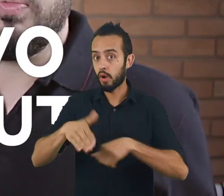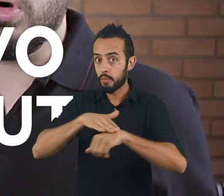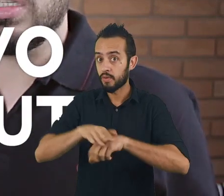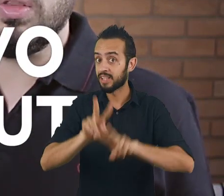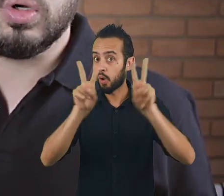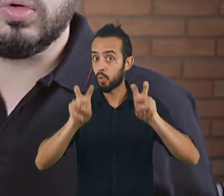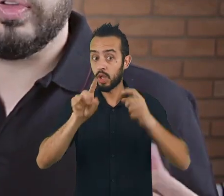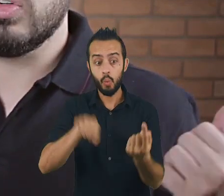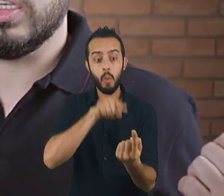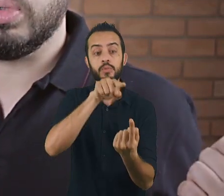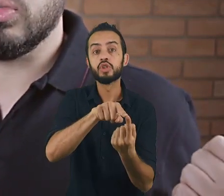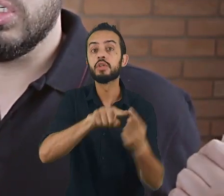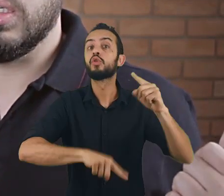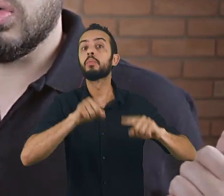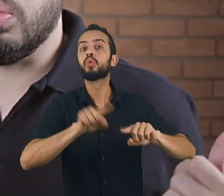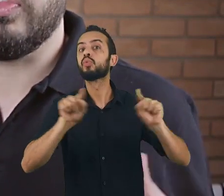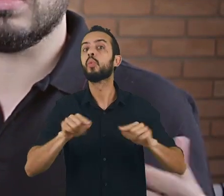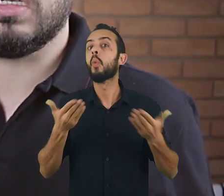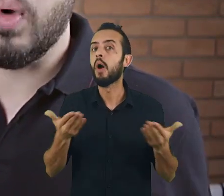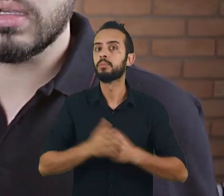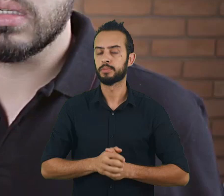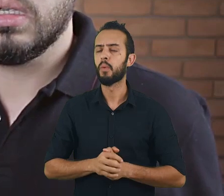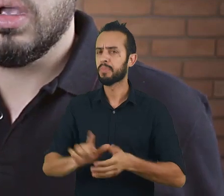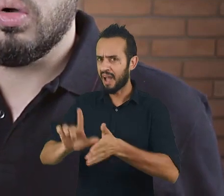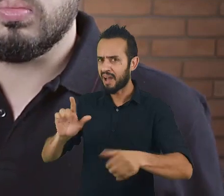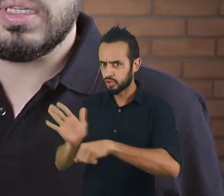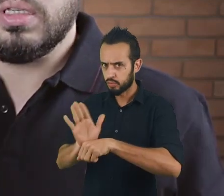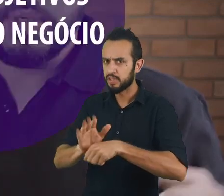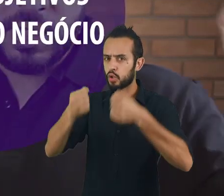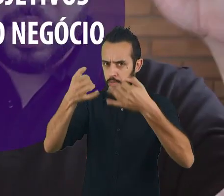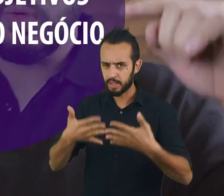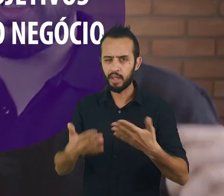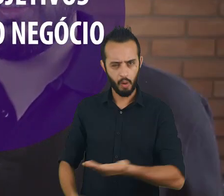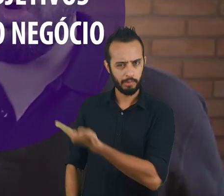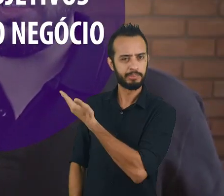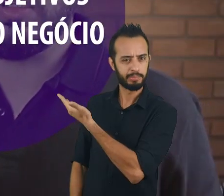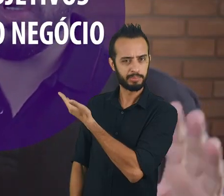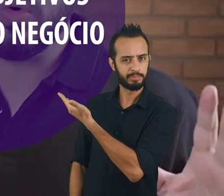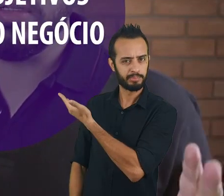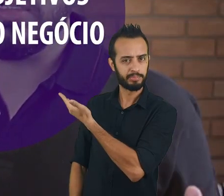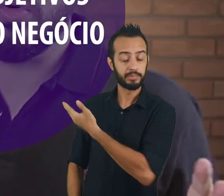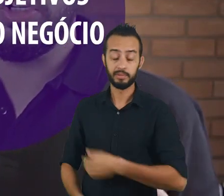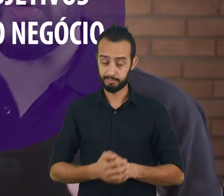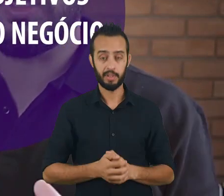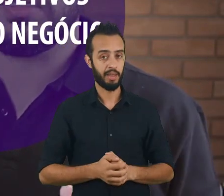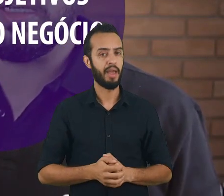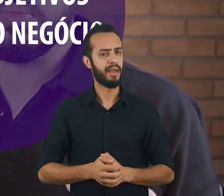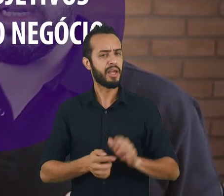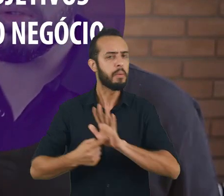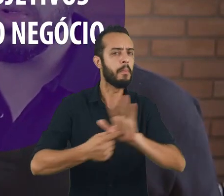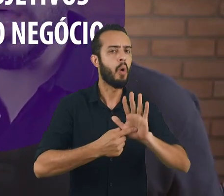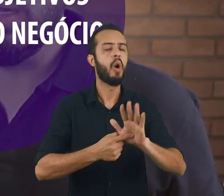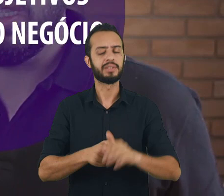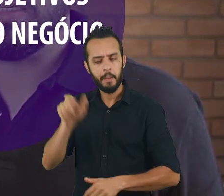produto. Eu mostrei no outro vídeo a respeito de como fazer UX, esse gráfico aqui que mostra duas coisas e onde acontece